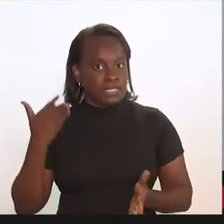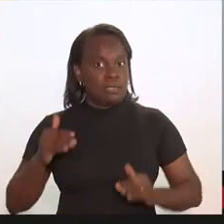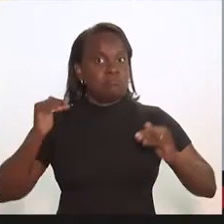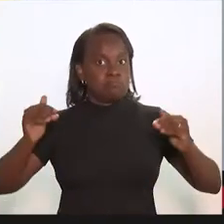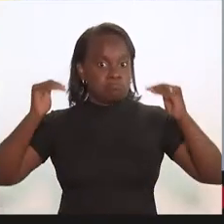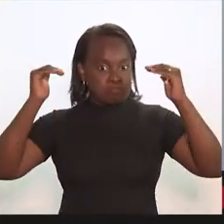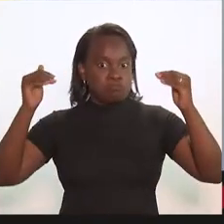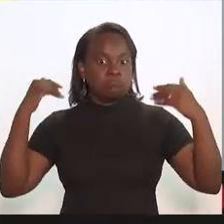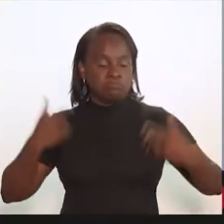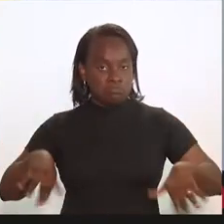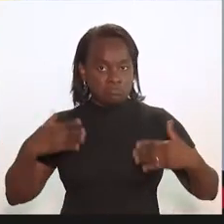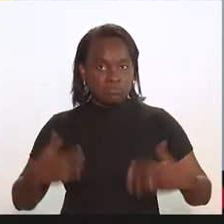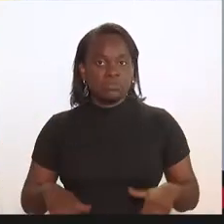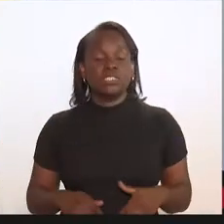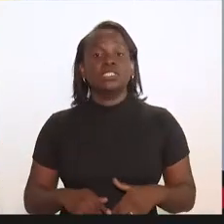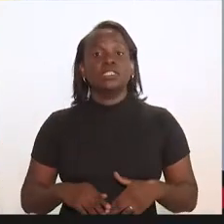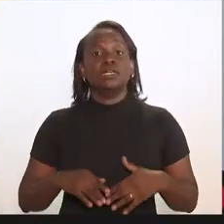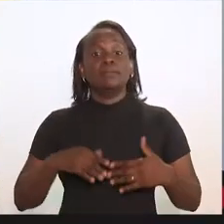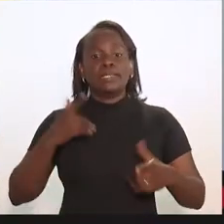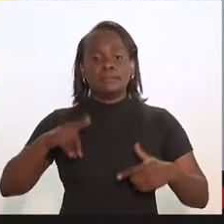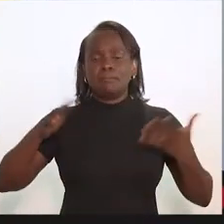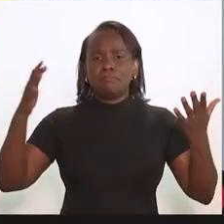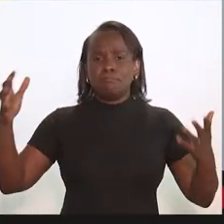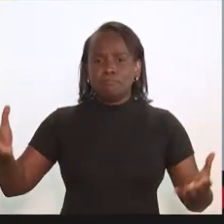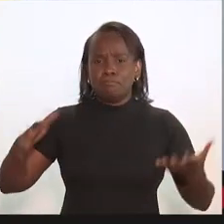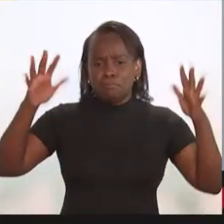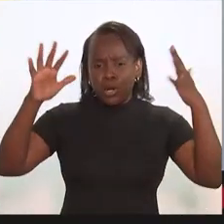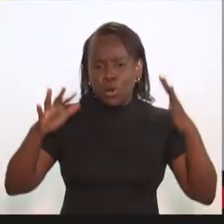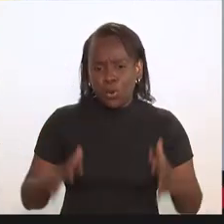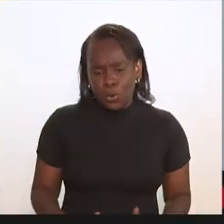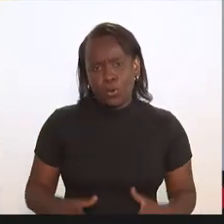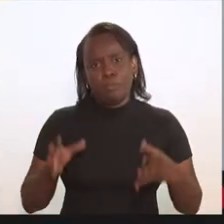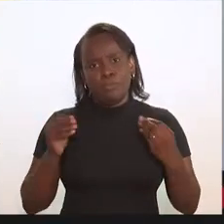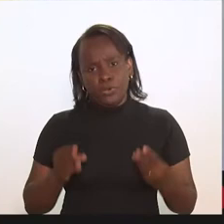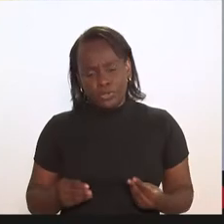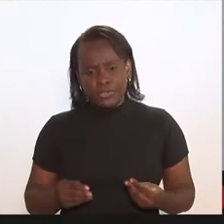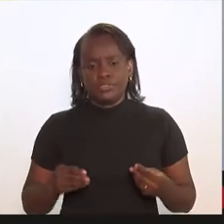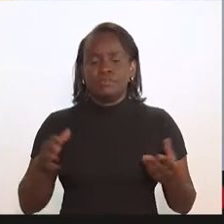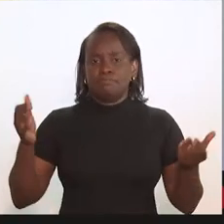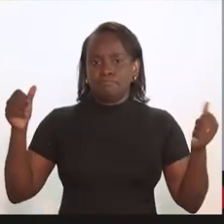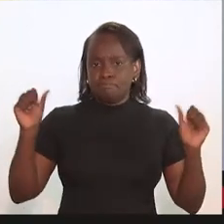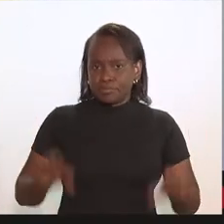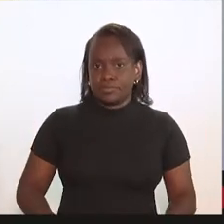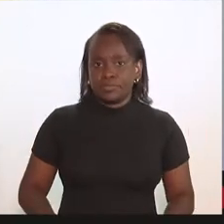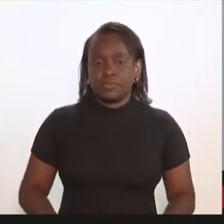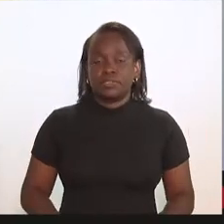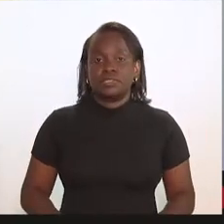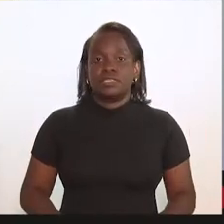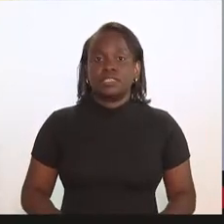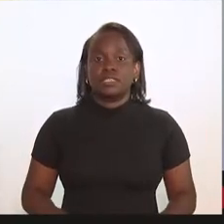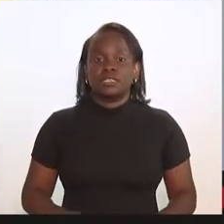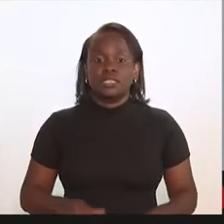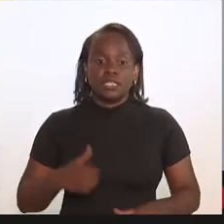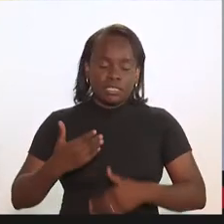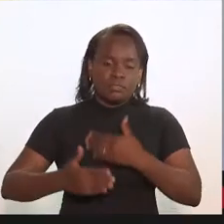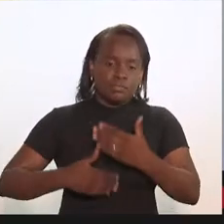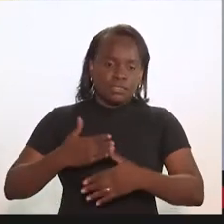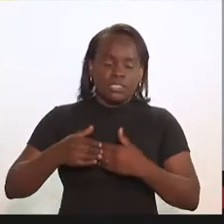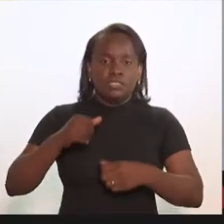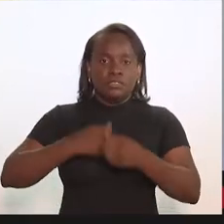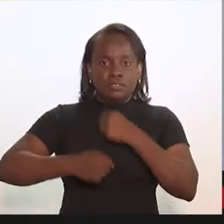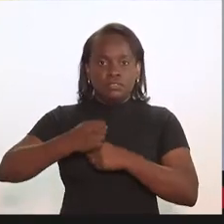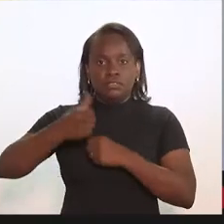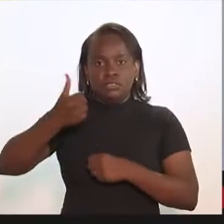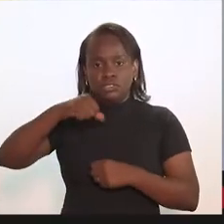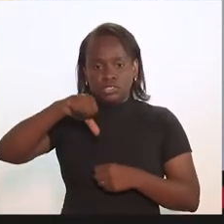Já teve esse porte, já teve essa envergadura. Sofreu um baque muito grande, como nós sabemos. Sofreu um baque muito grande, ao longo dos